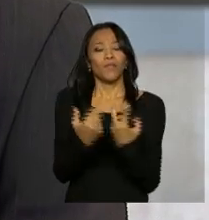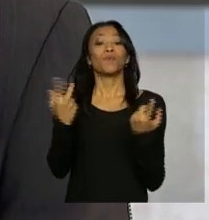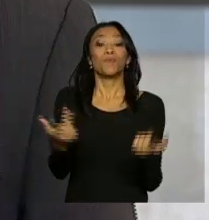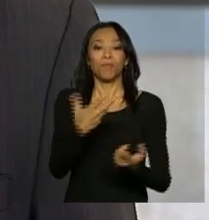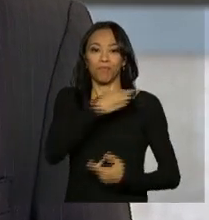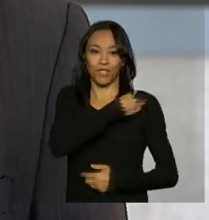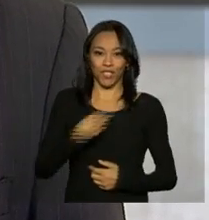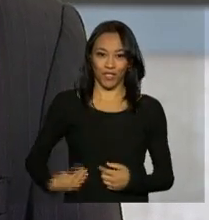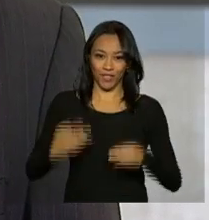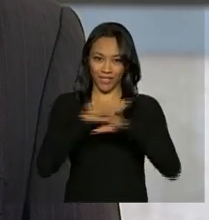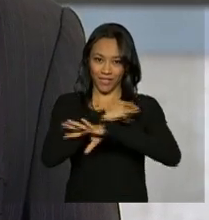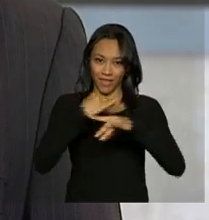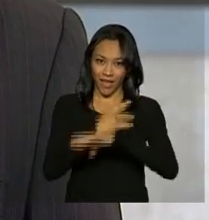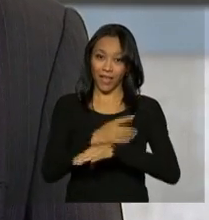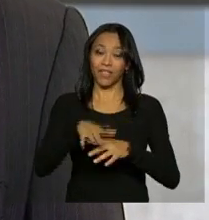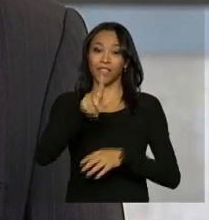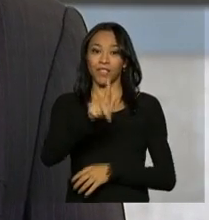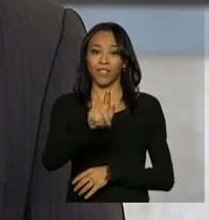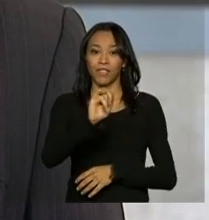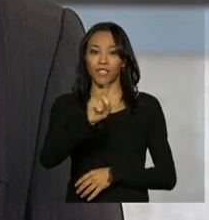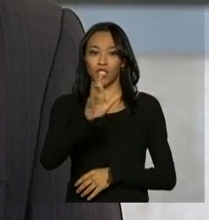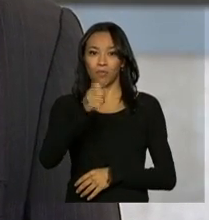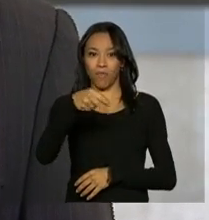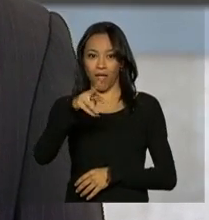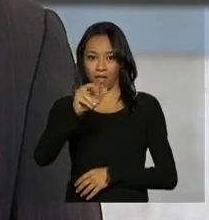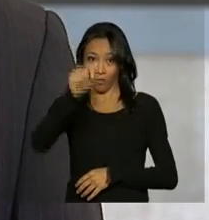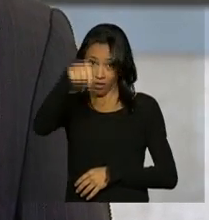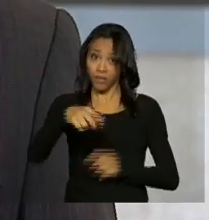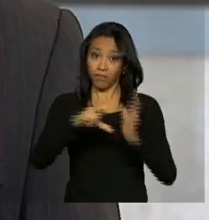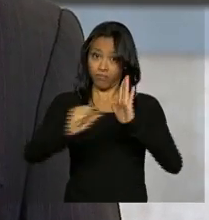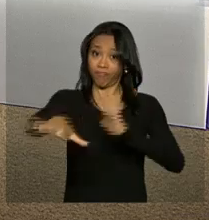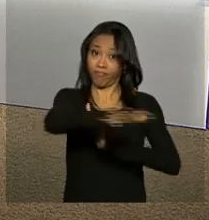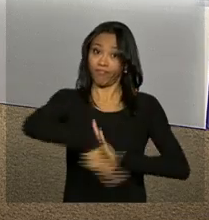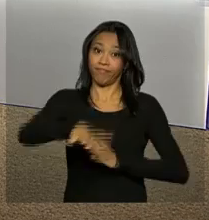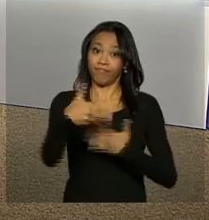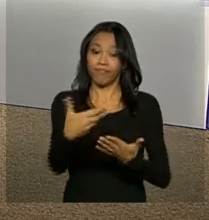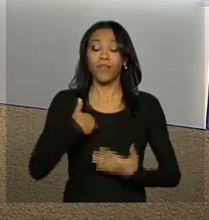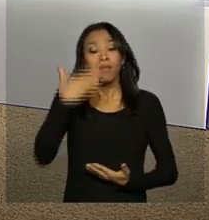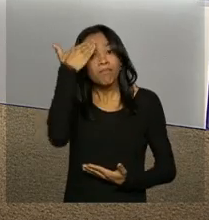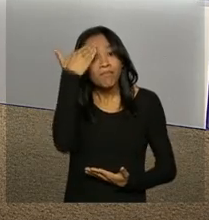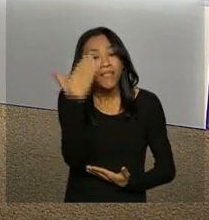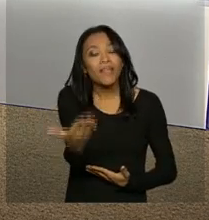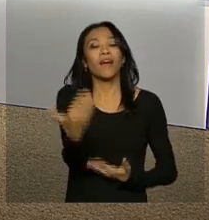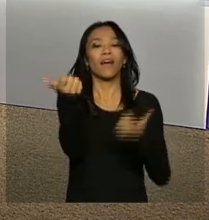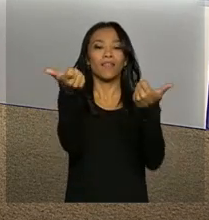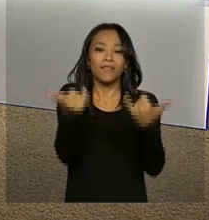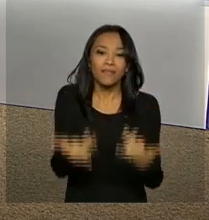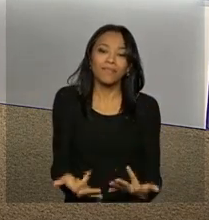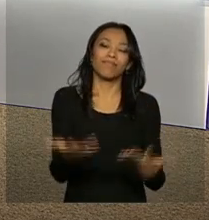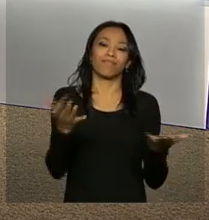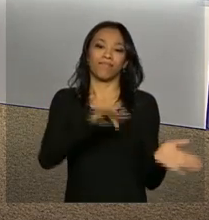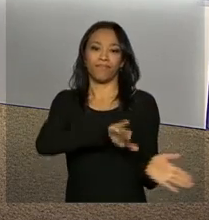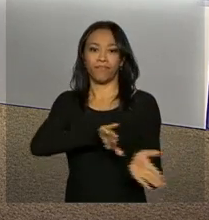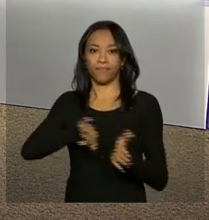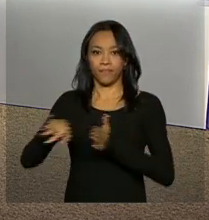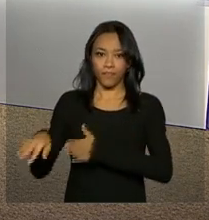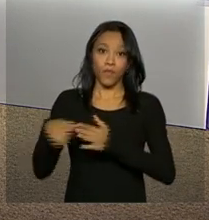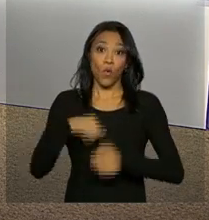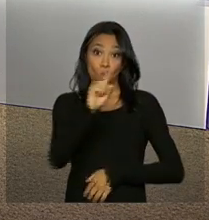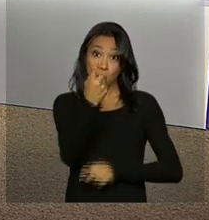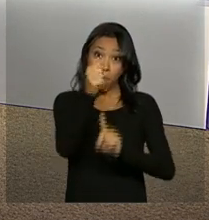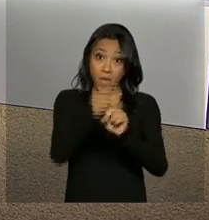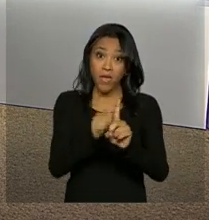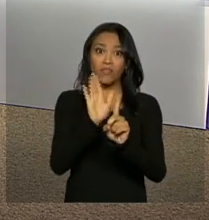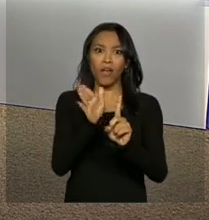das cidades, Gilberto Kassab, aqui no Palácio do Planalto. Daniela. Obrigada, João Pedro Neto, pelas suas informações ao vivo. Há um